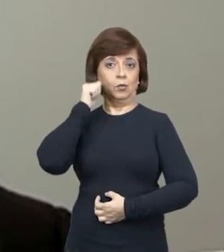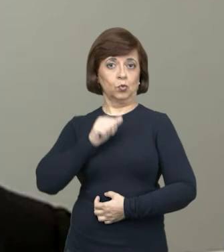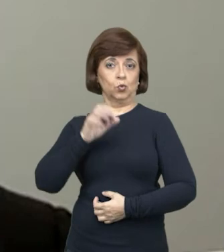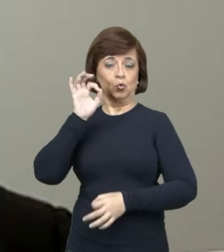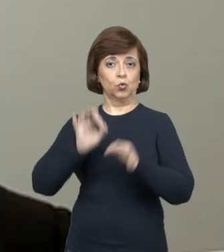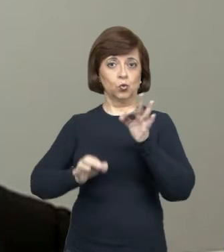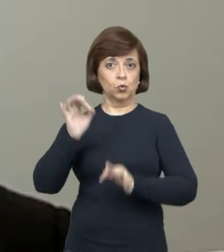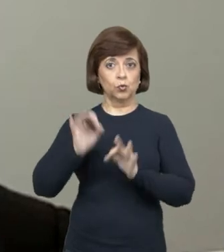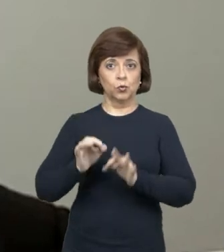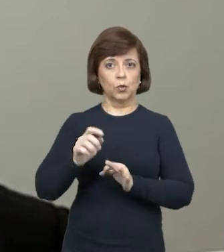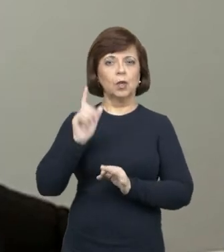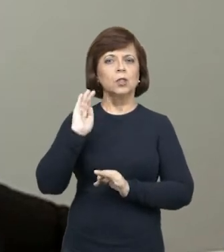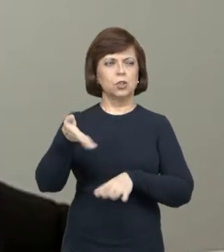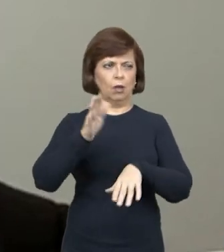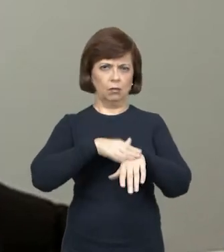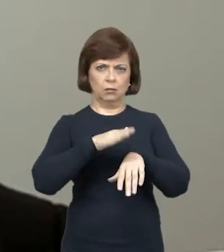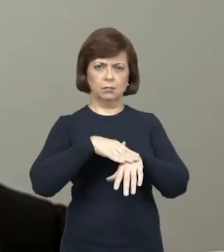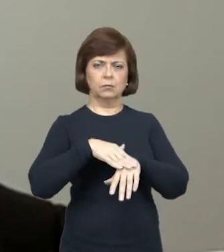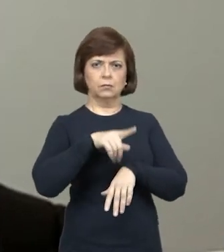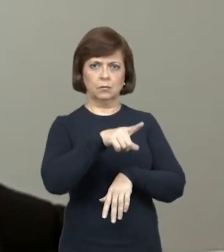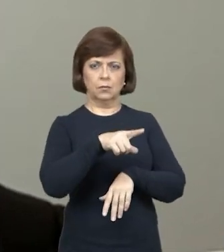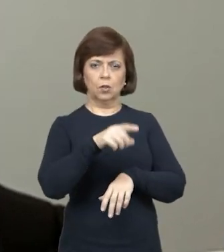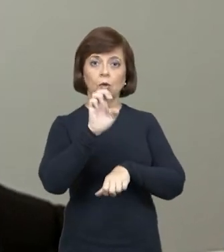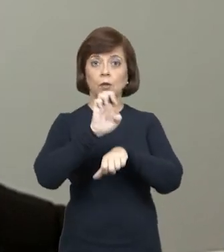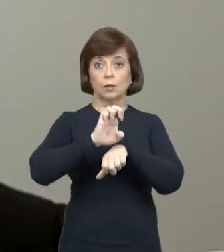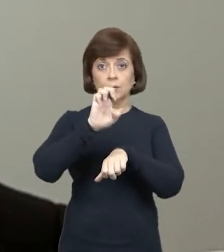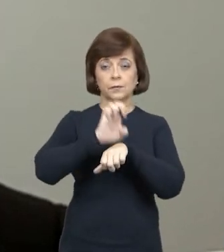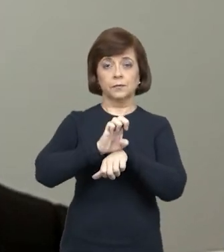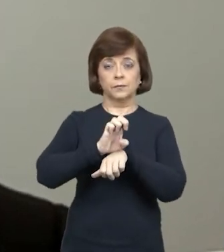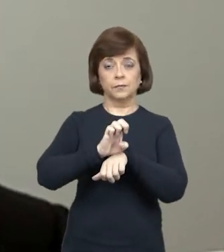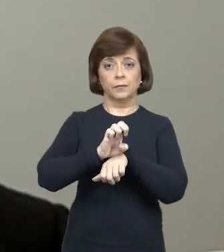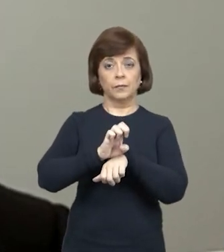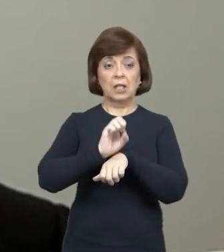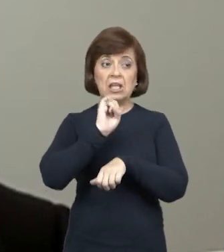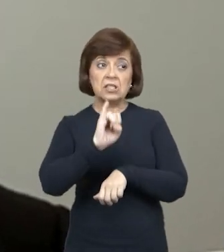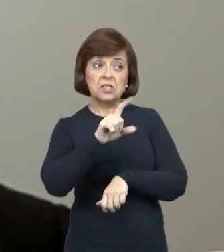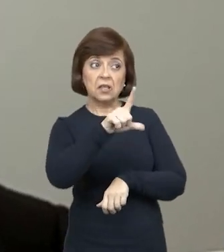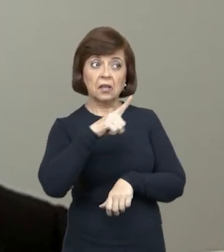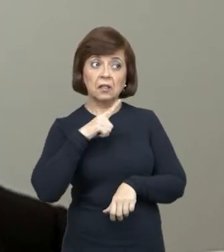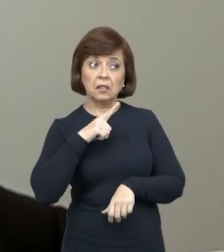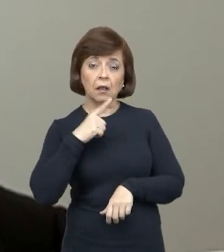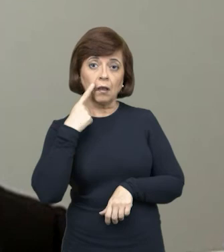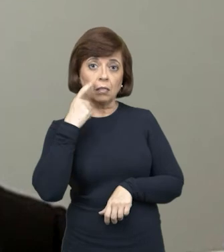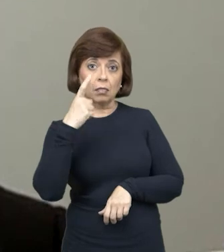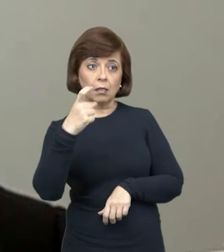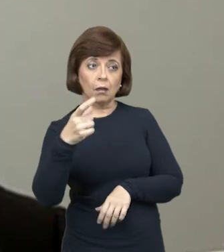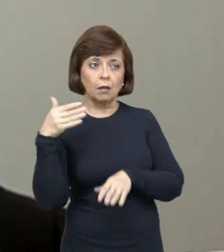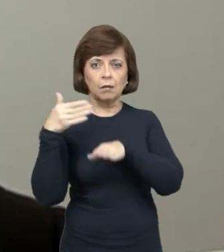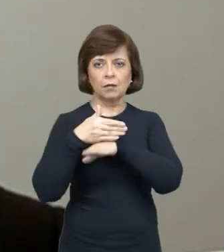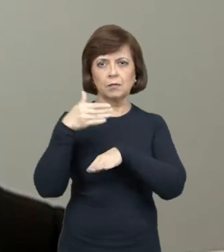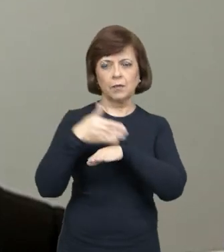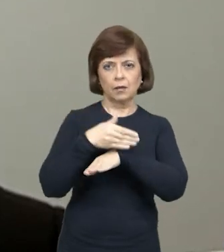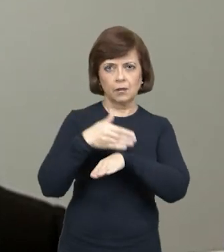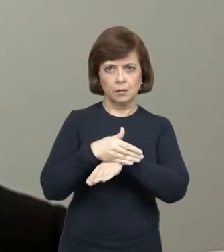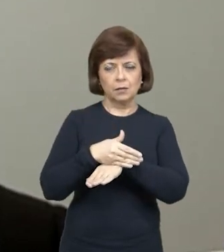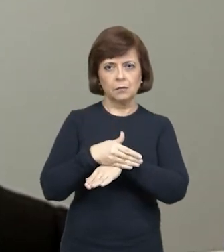isso na intimação, na sua decisão, que o Estado, se ele tem interesse em participar